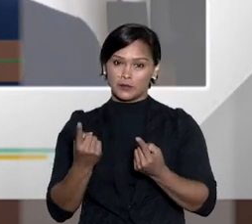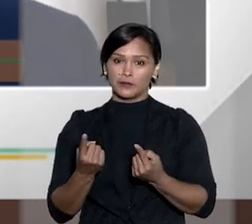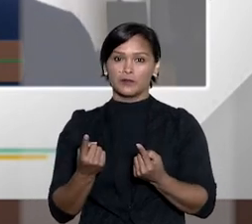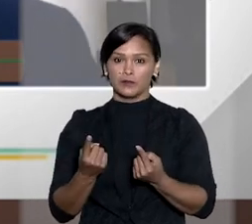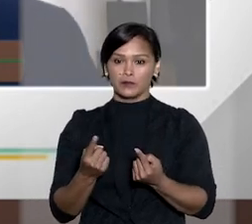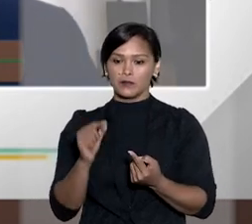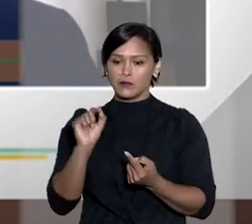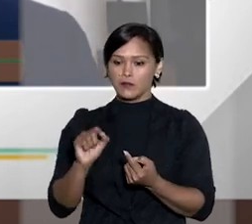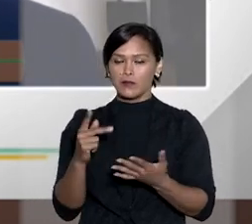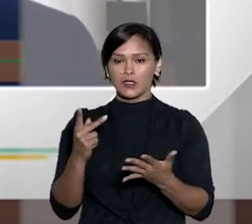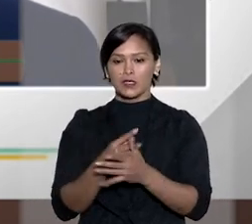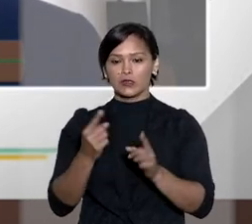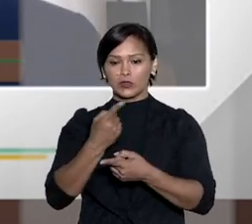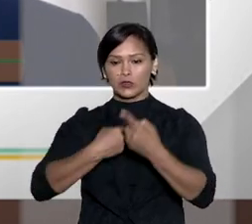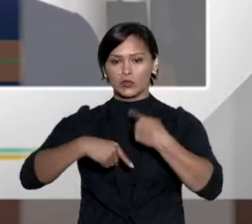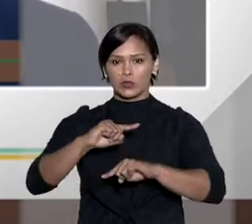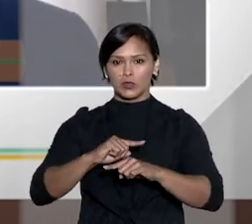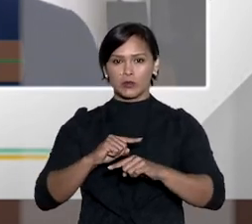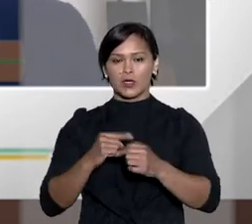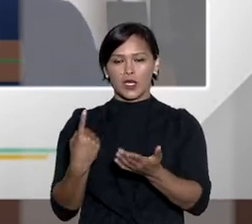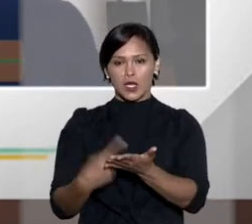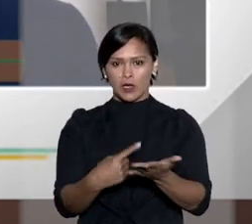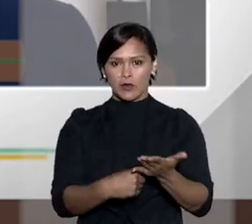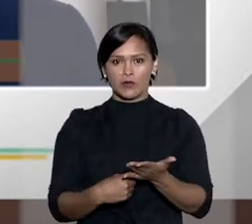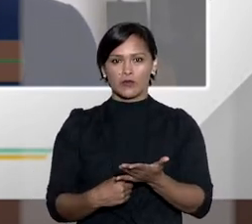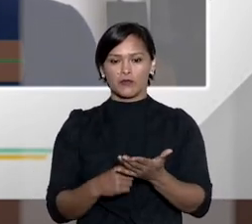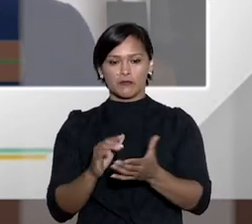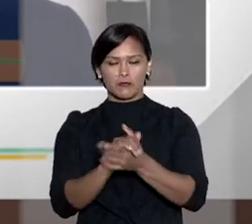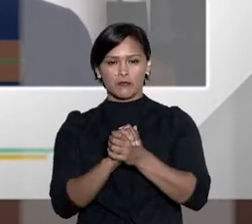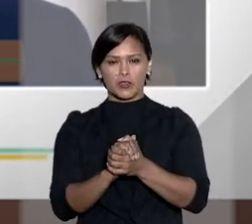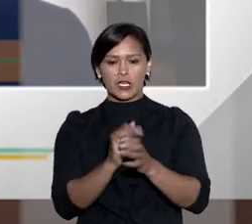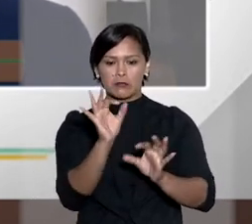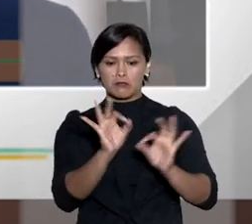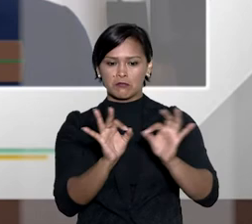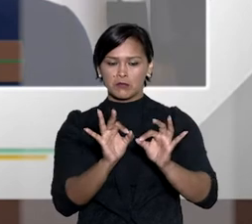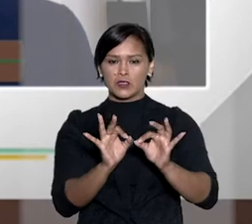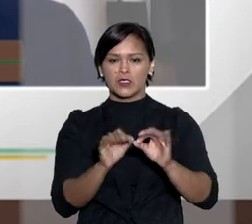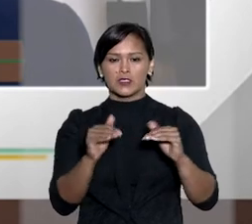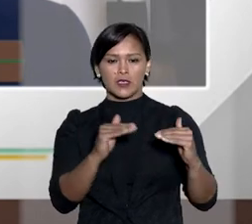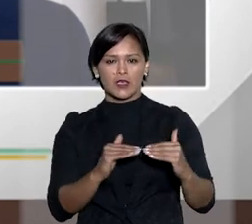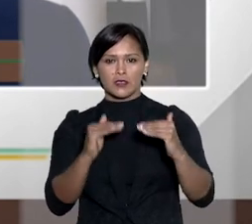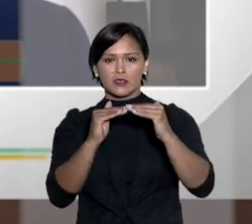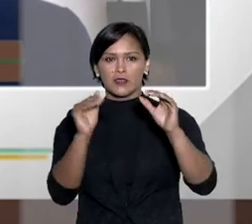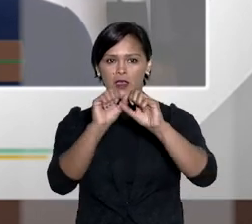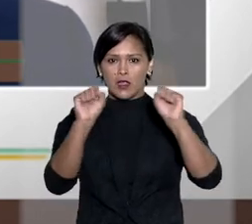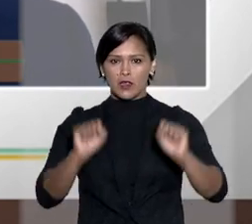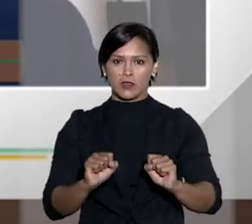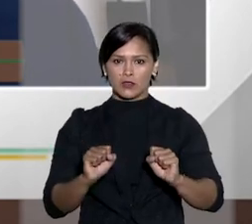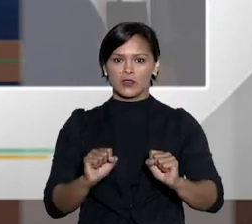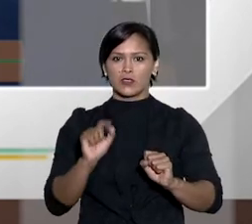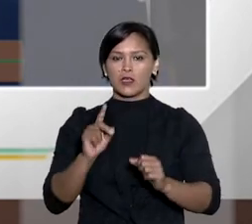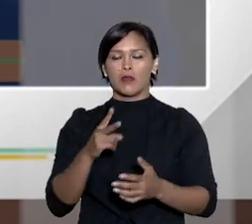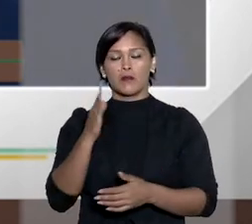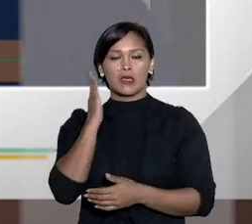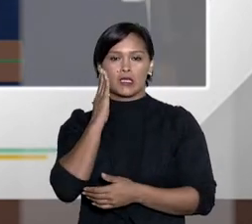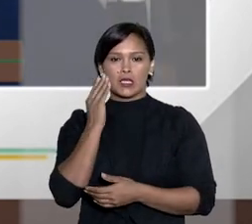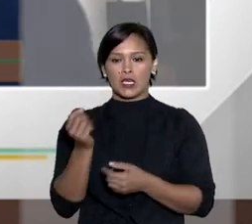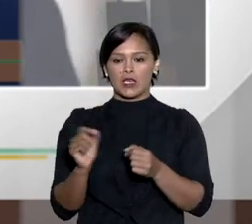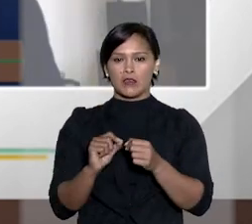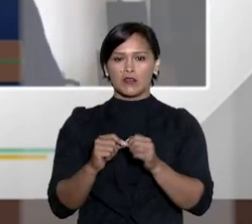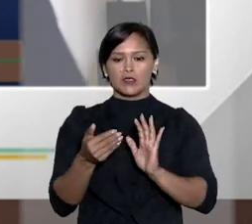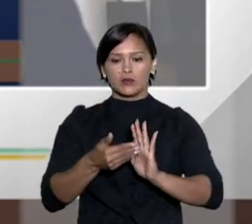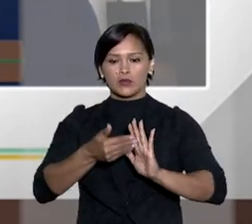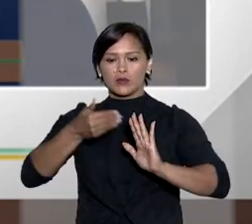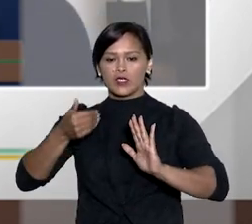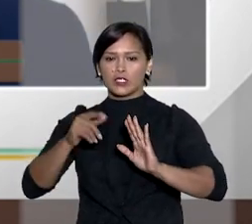qualquer valor nos juizados especiais cíveis mas se superada a fase de conciliação então que é a